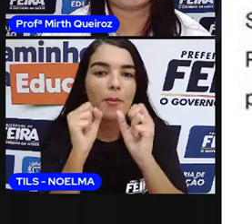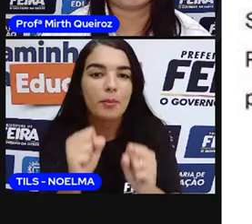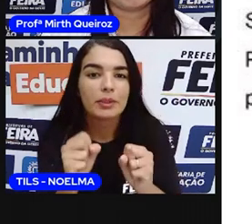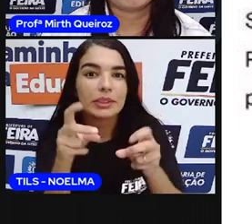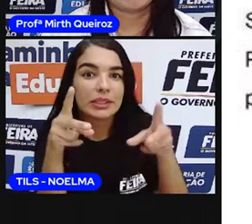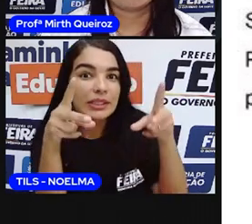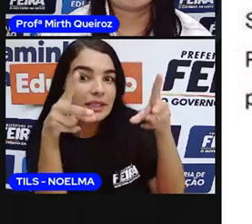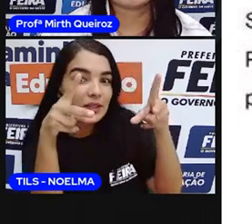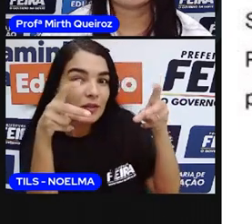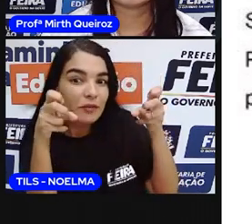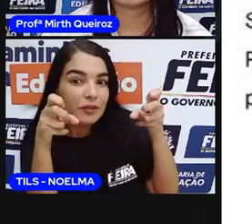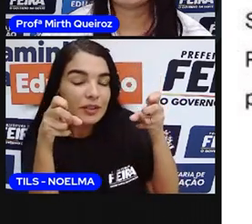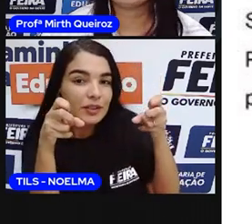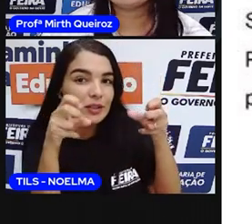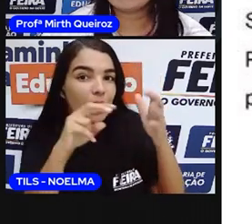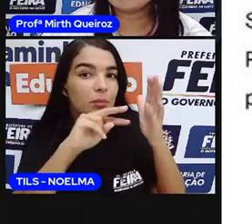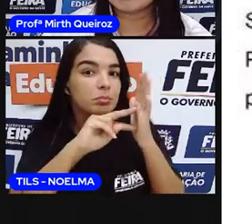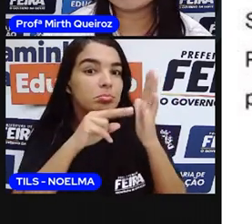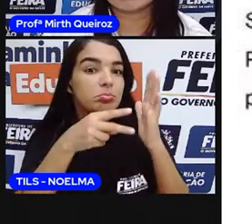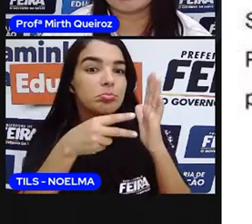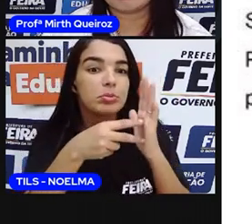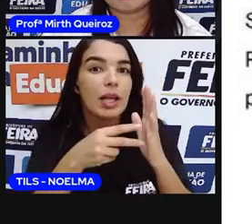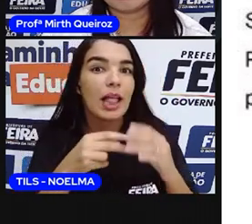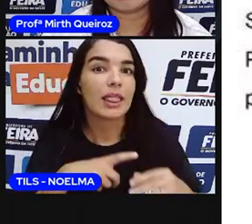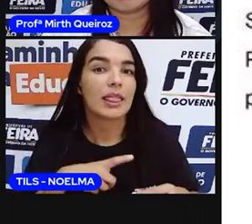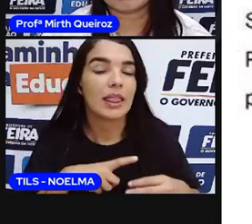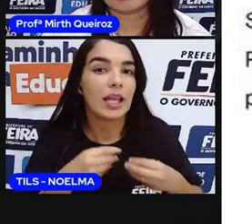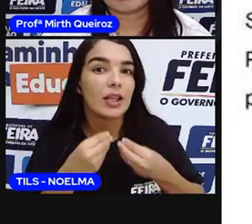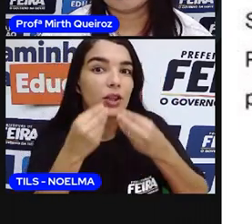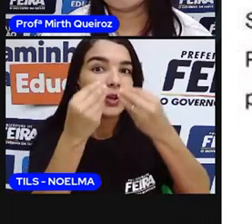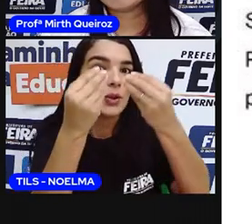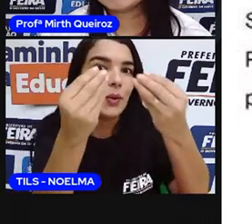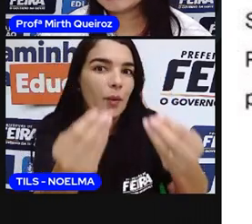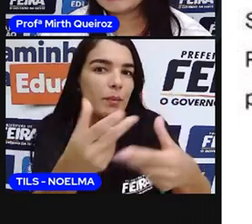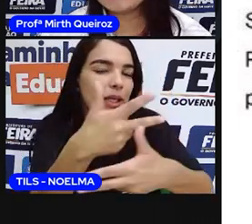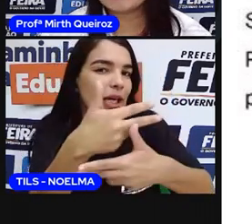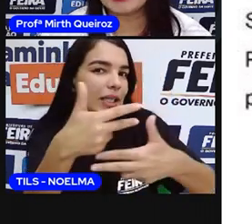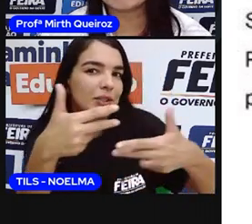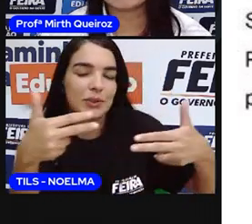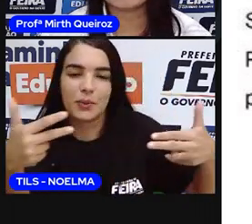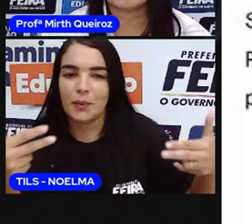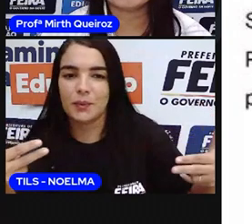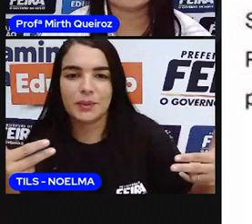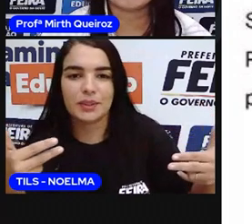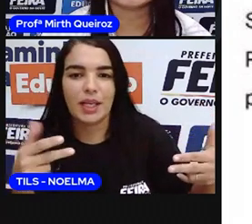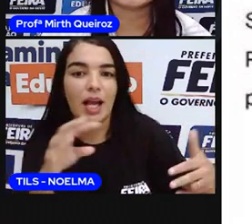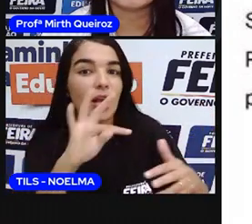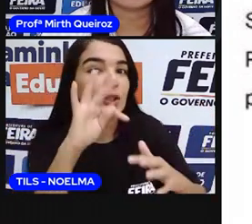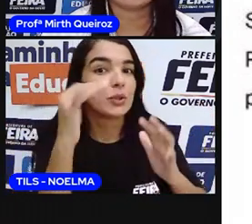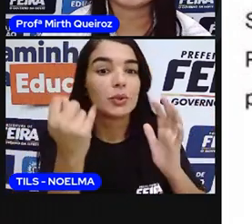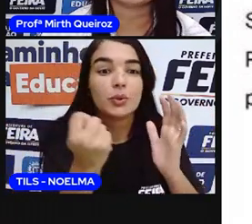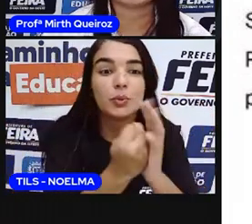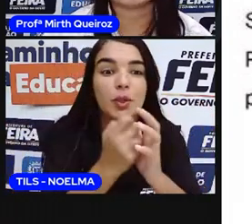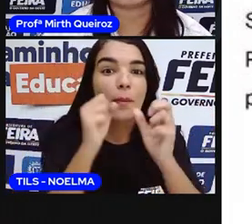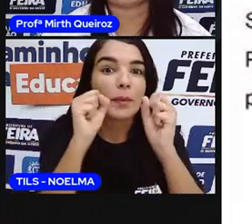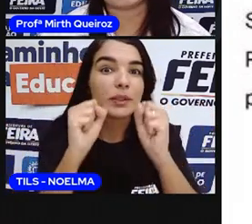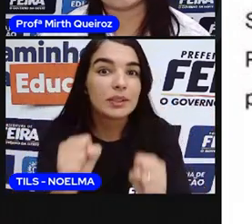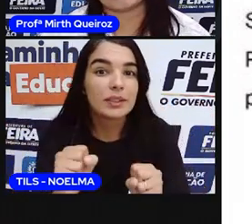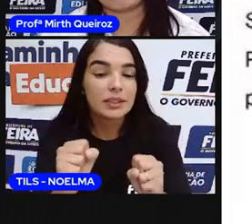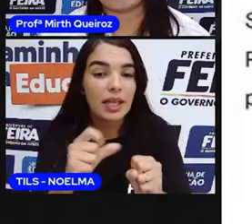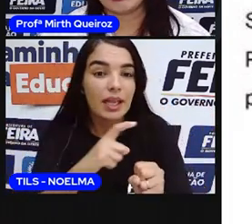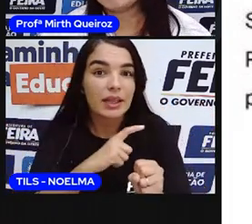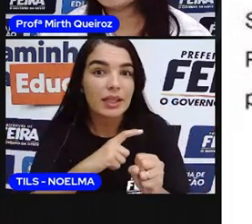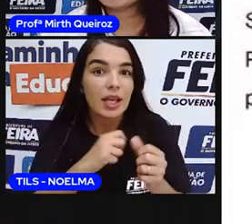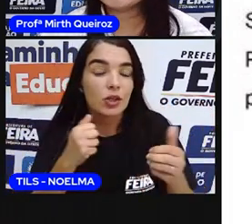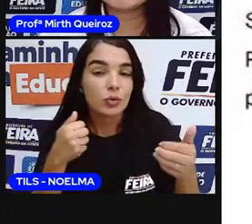sentido. Palavras que dão nome ao ser. Substantivo é tudo o que pode ser precedido